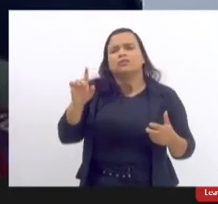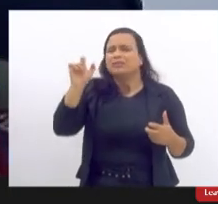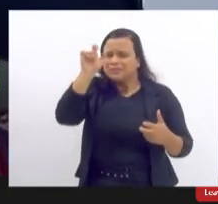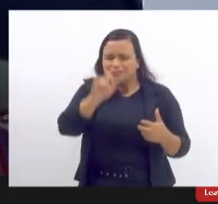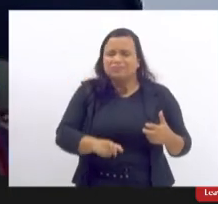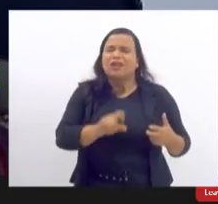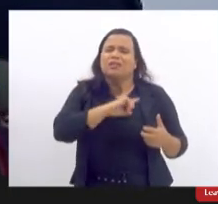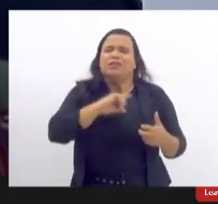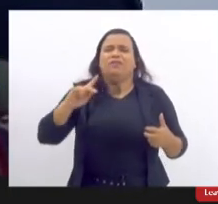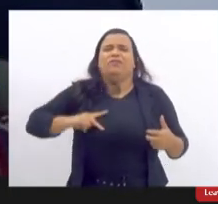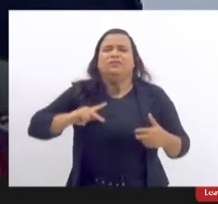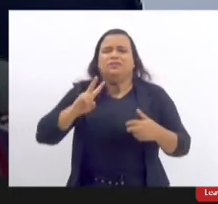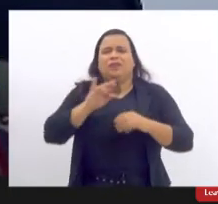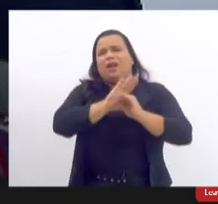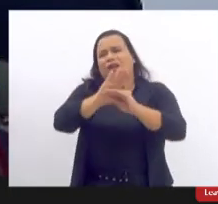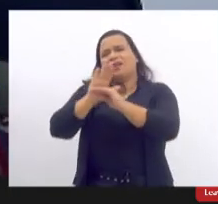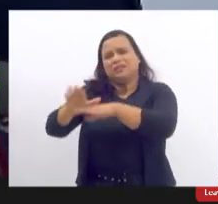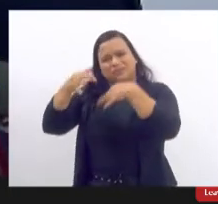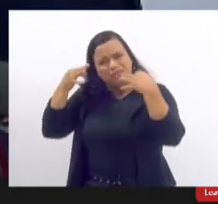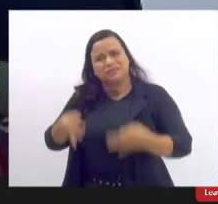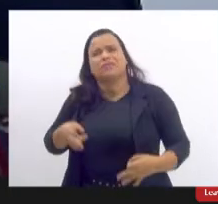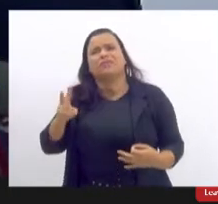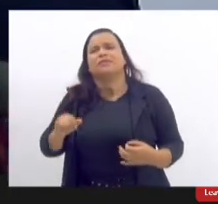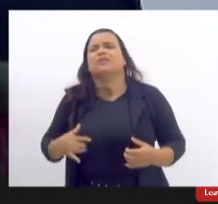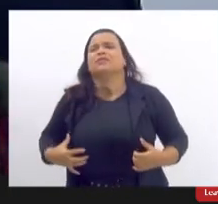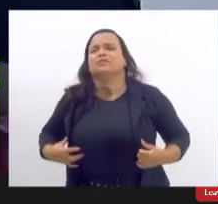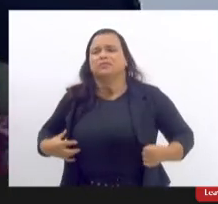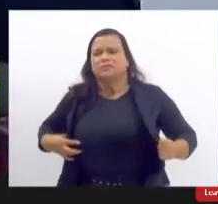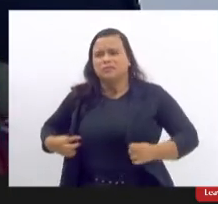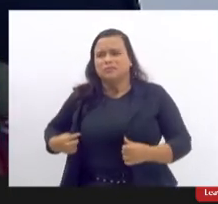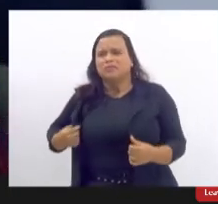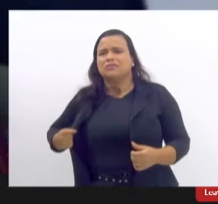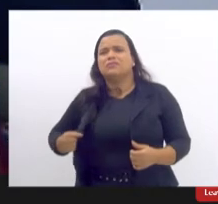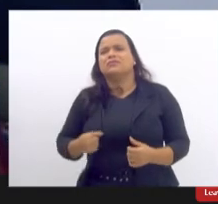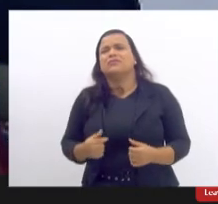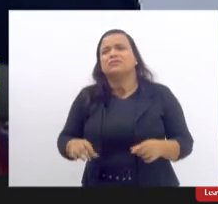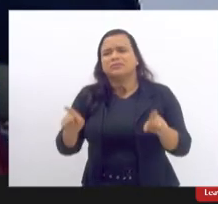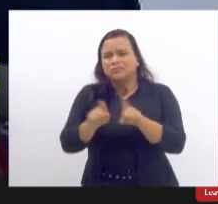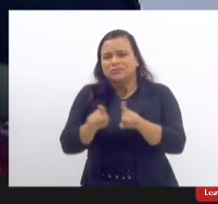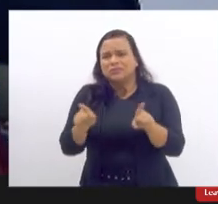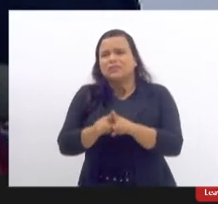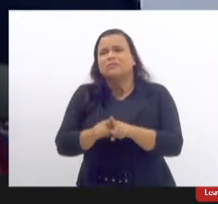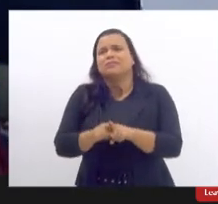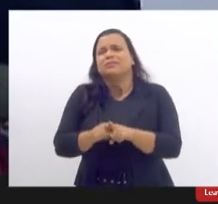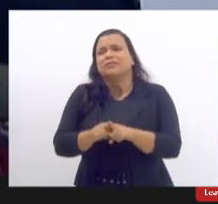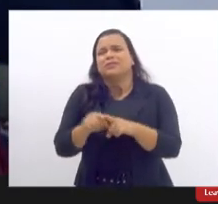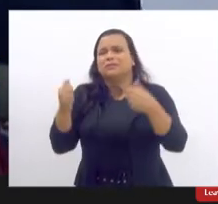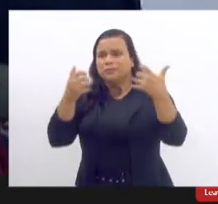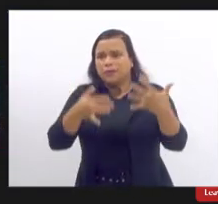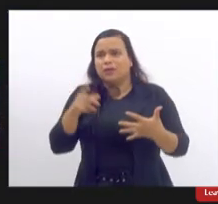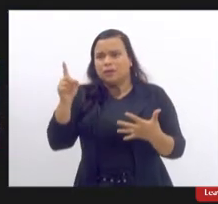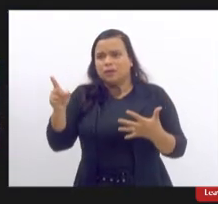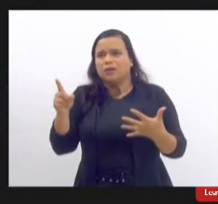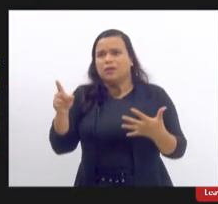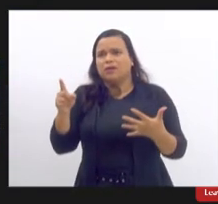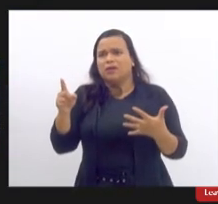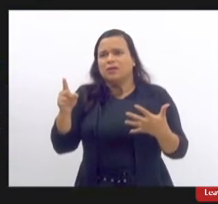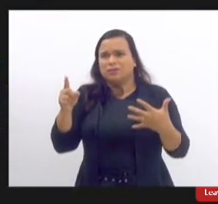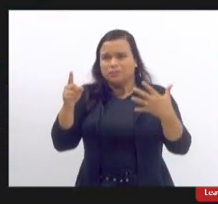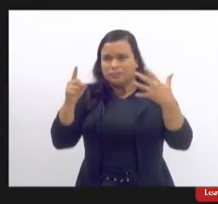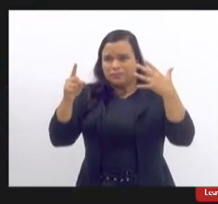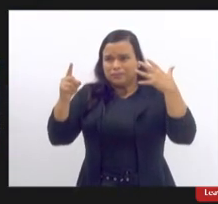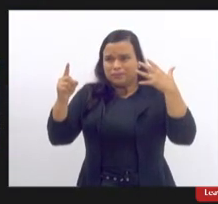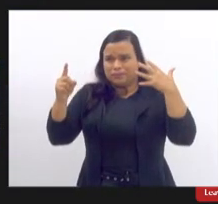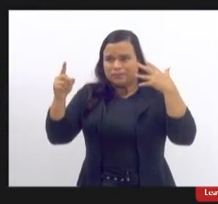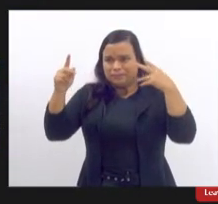aliada a Tica a Tica no YouTube falou a Tica Maria que ela foi um SUS e foi criminalizada porque a psiquiatra falou pra ela